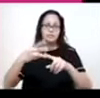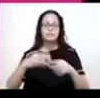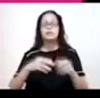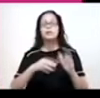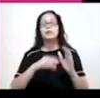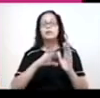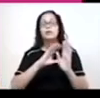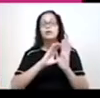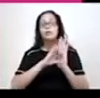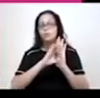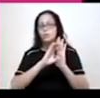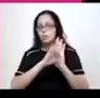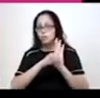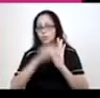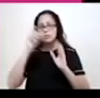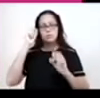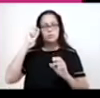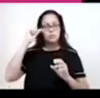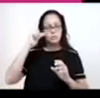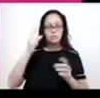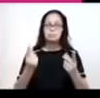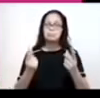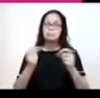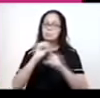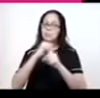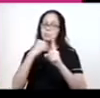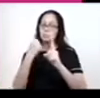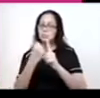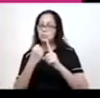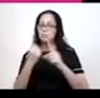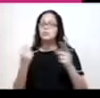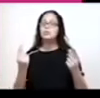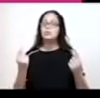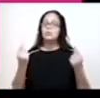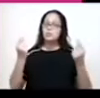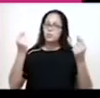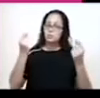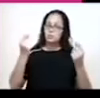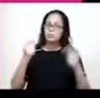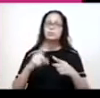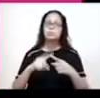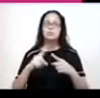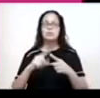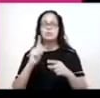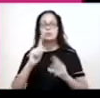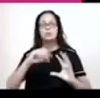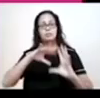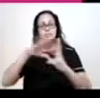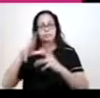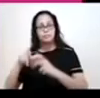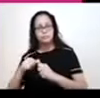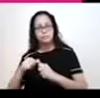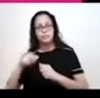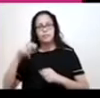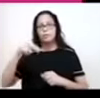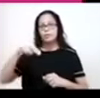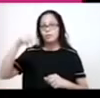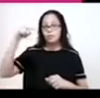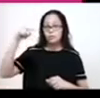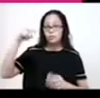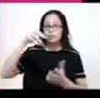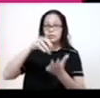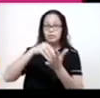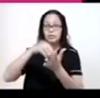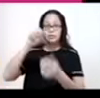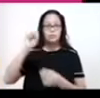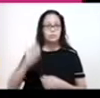um conceito predominantemente cultural, socioeconômico. Não é geográfico. A divisão geográfica é a América do Norte, a América Central e a América